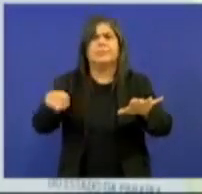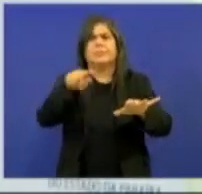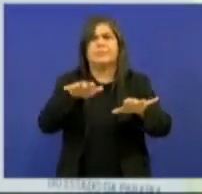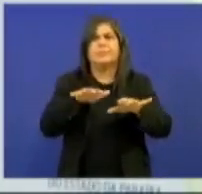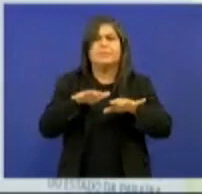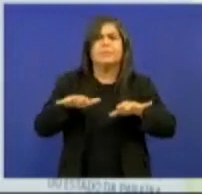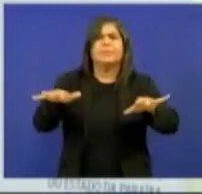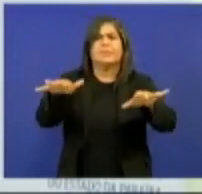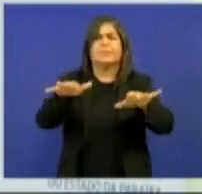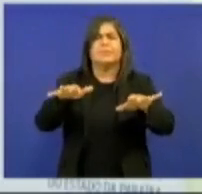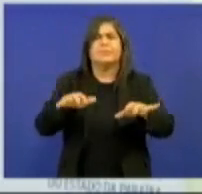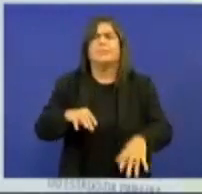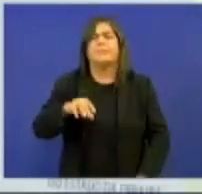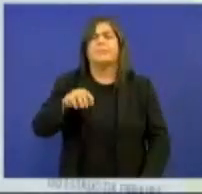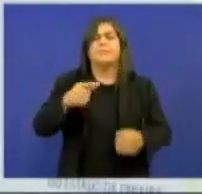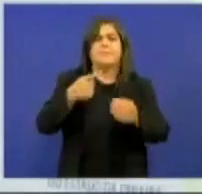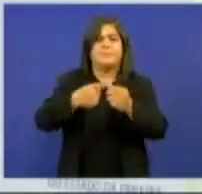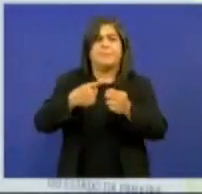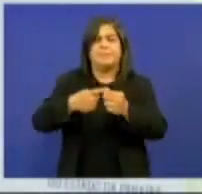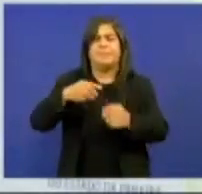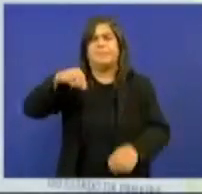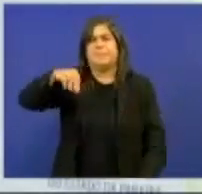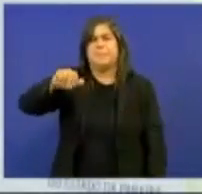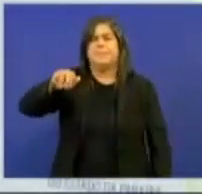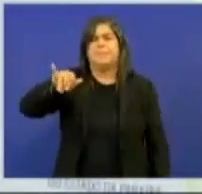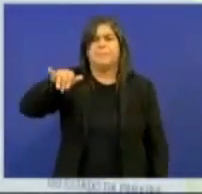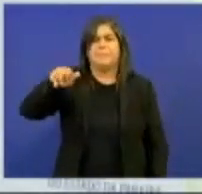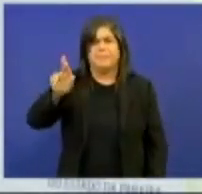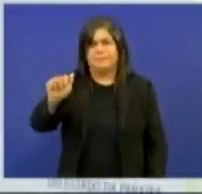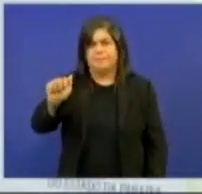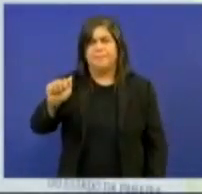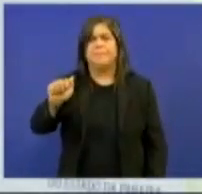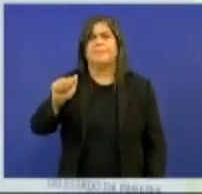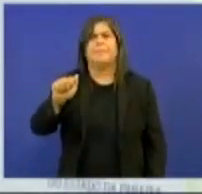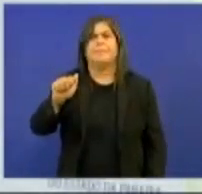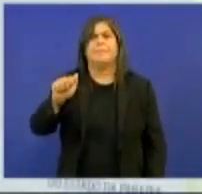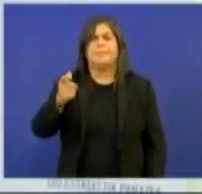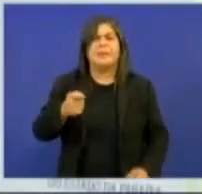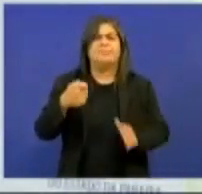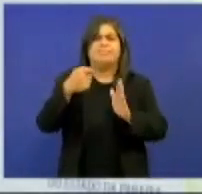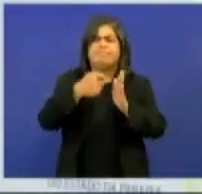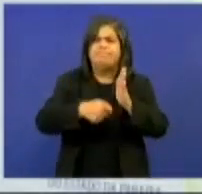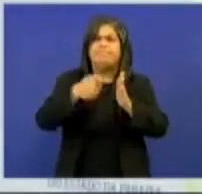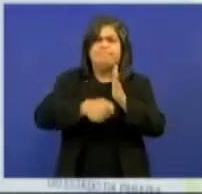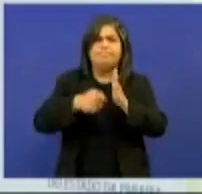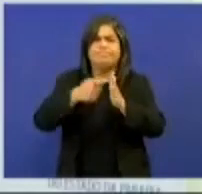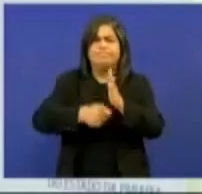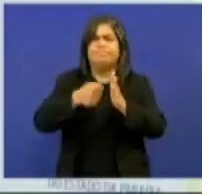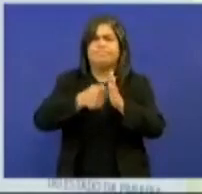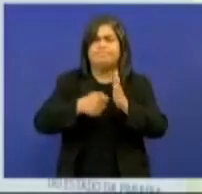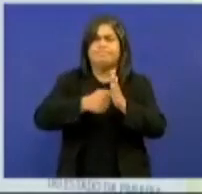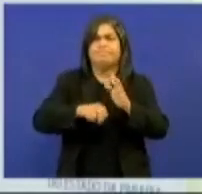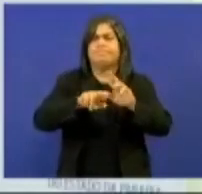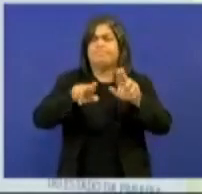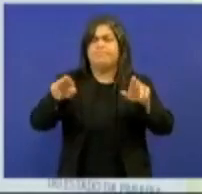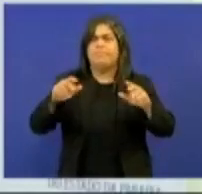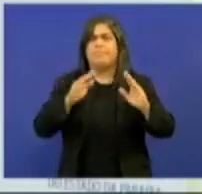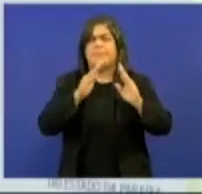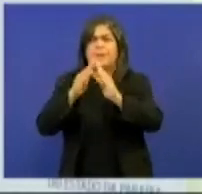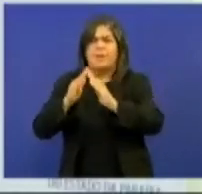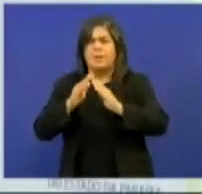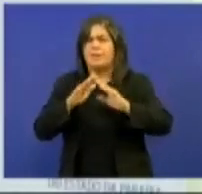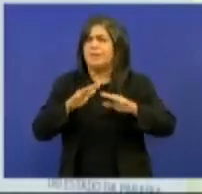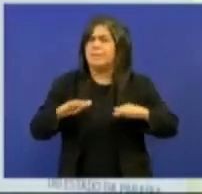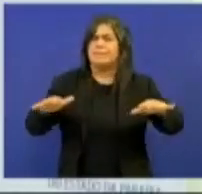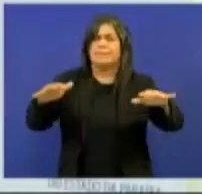município de Manaíra, que continua a cobrar dos cidadãos e as residências